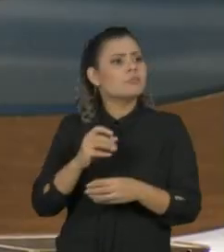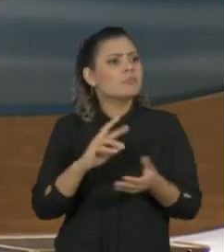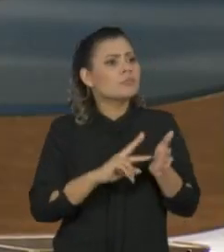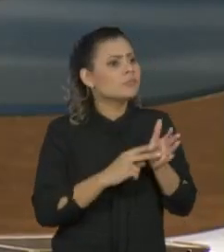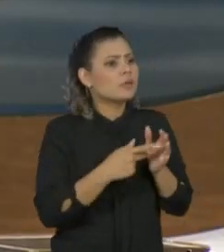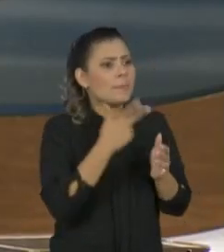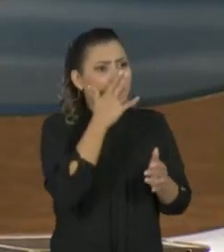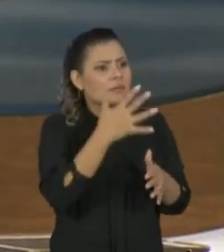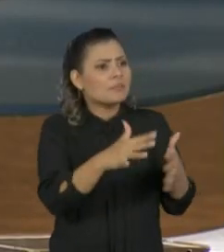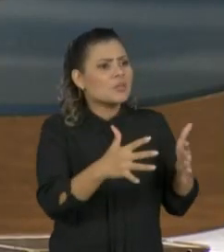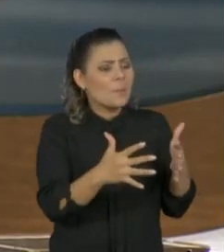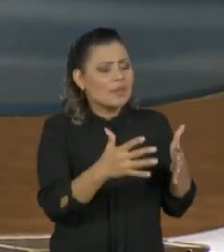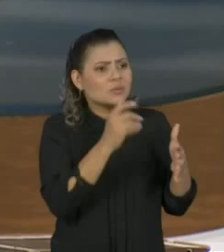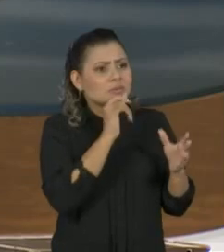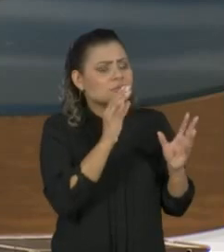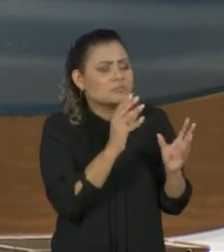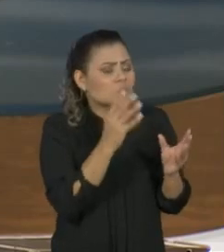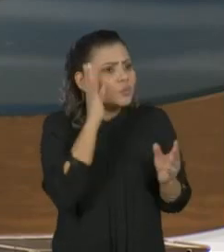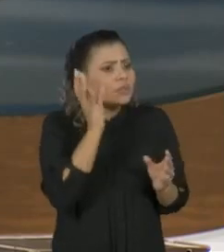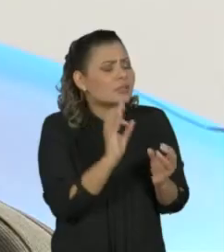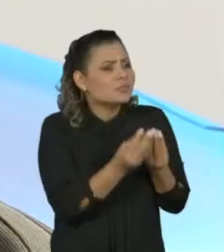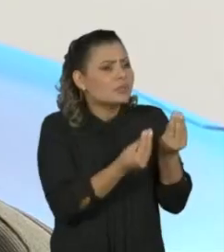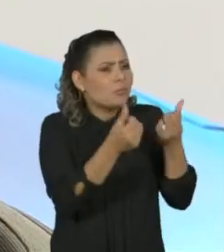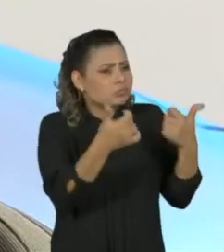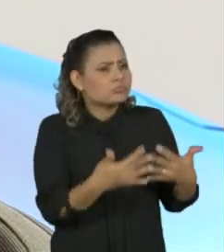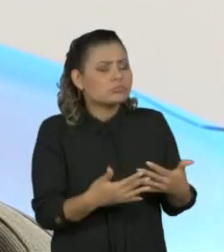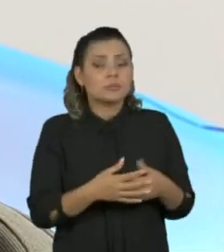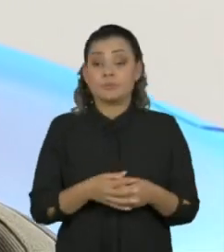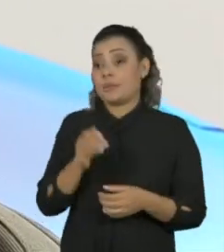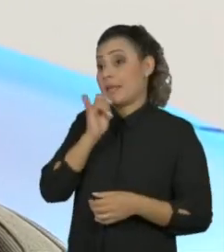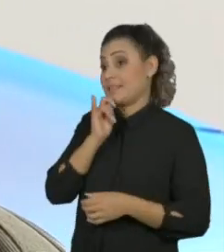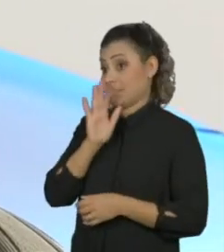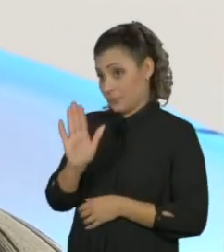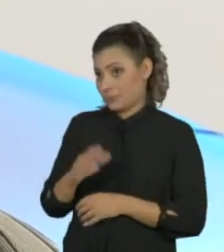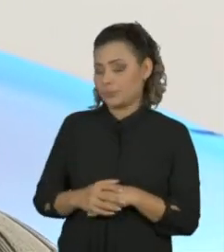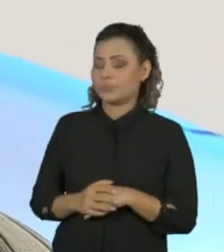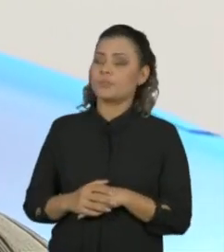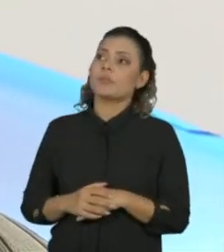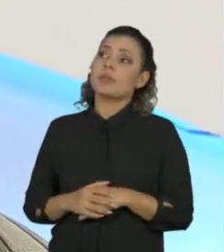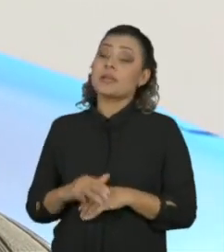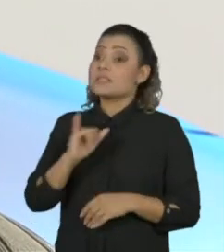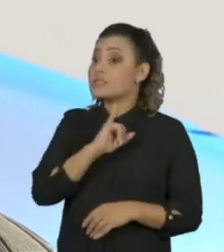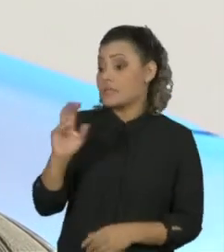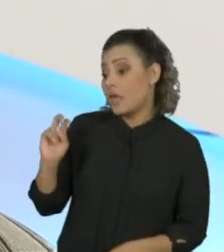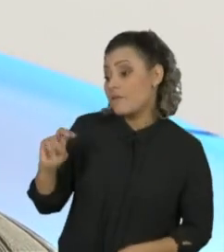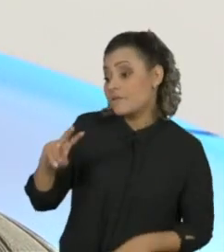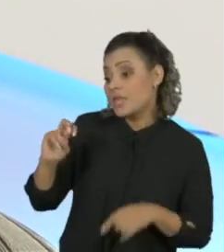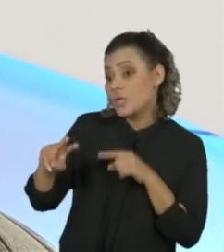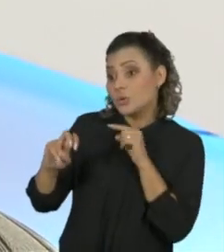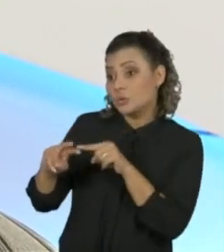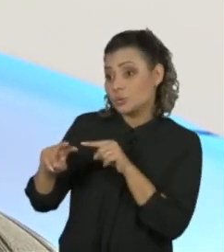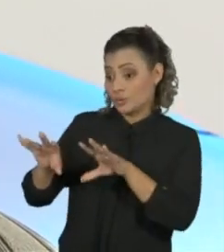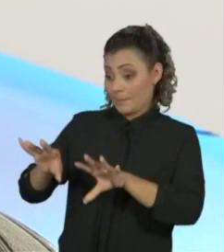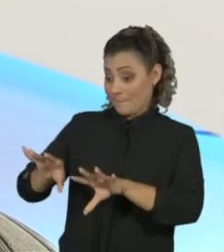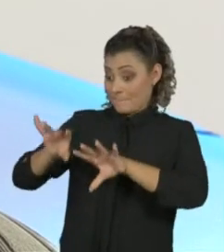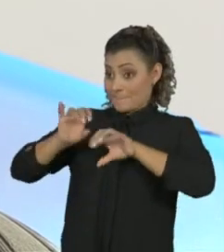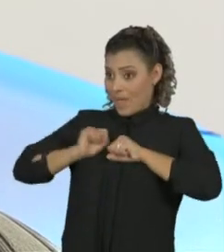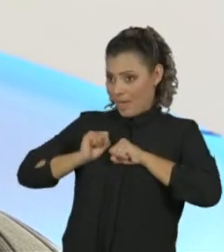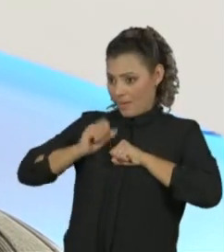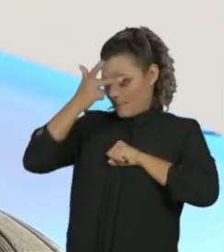significa ser mais ou menos patogênico? Vamos lá. Seria, por exemplo, se o vírus debilitando as pessoas,